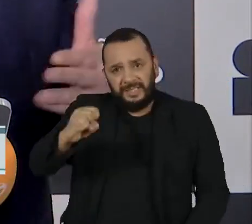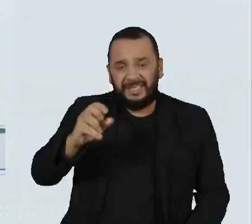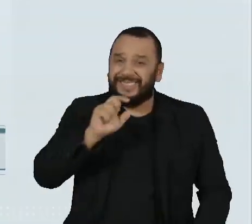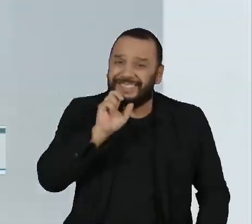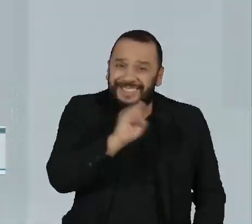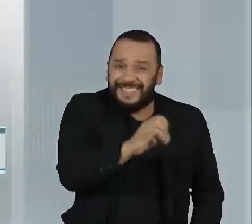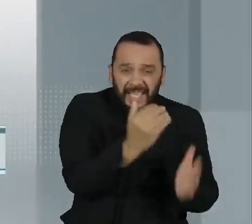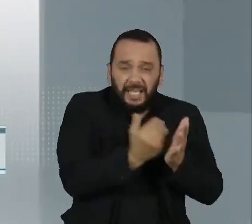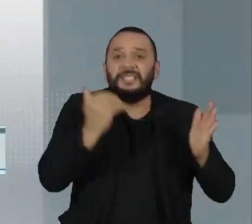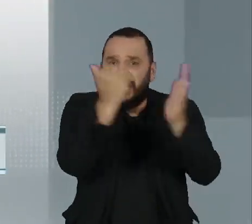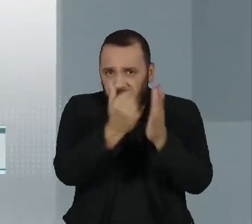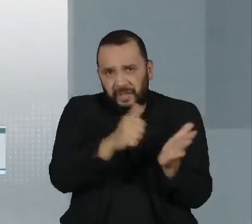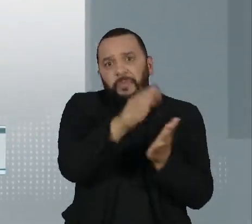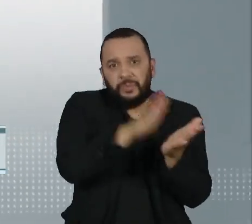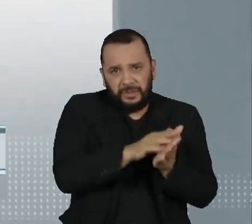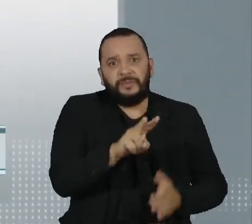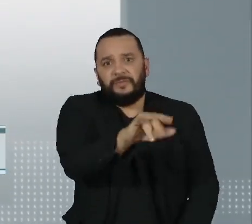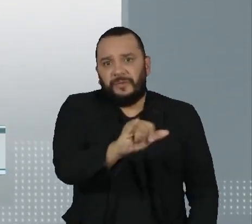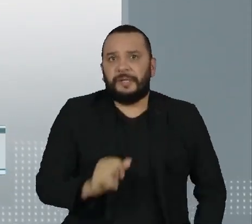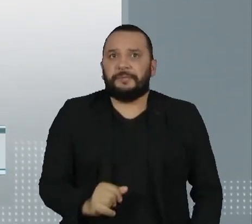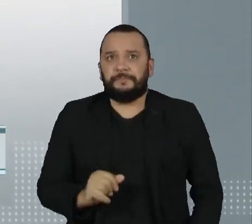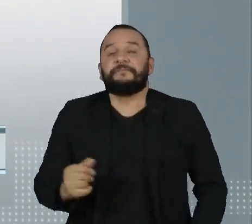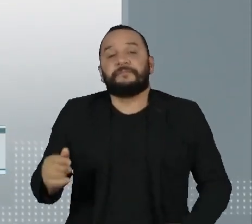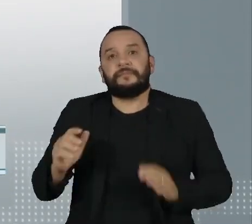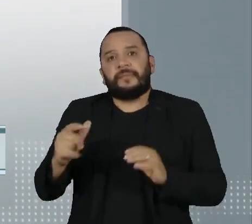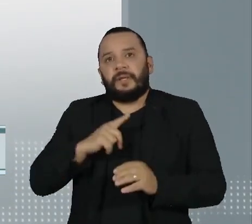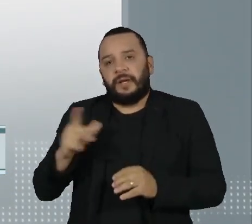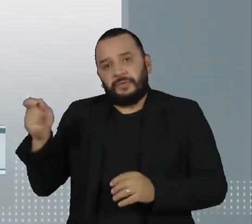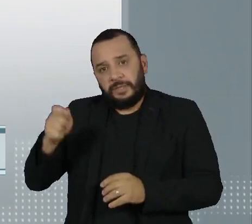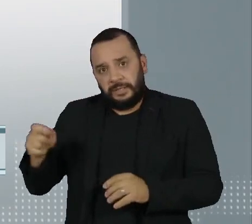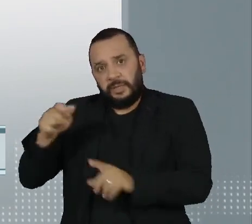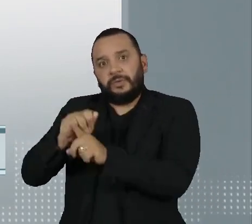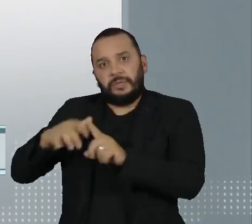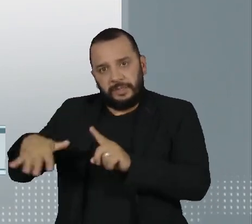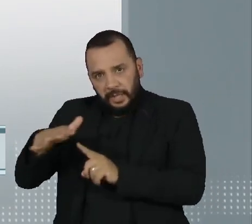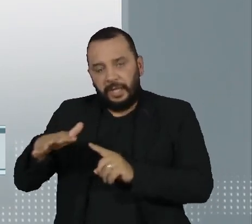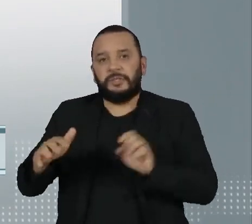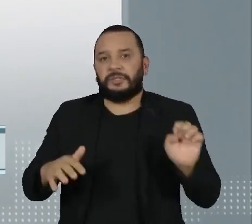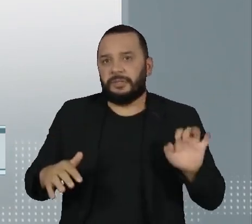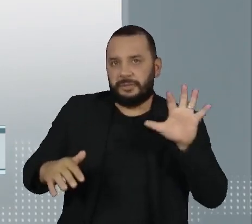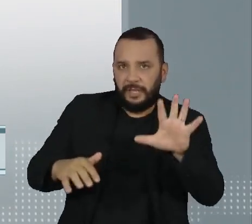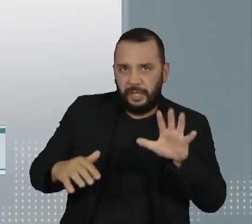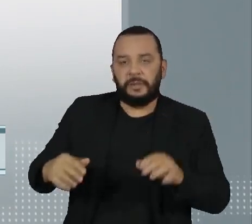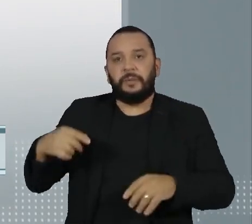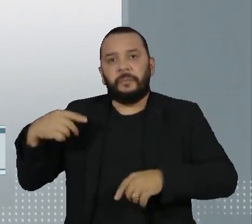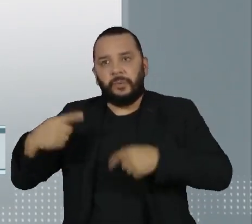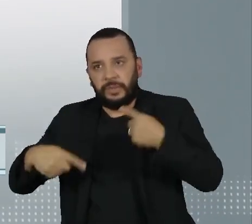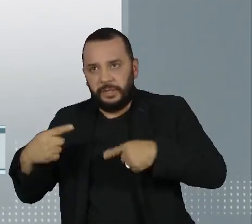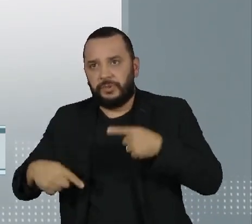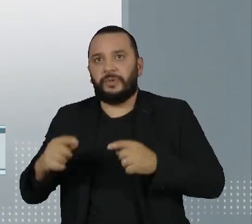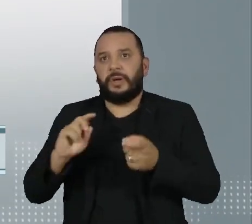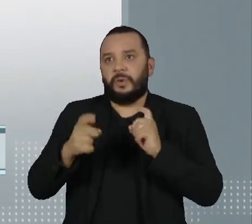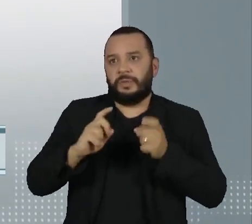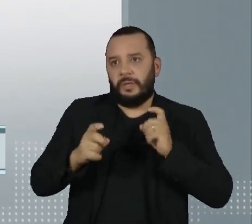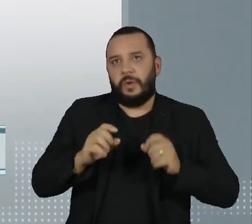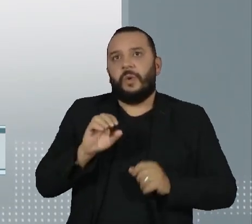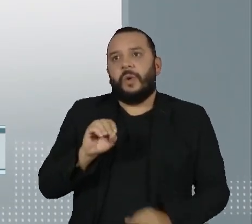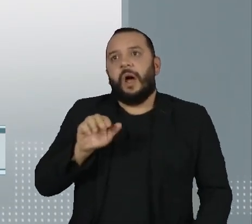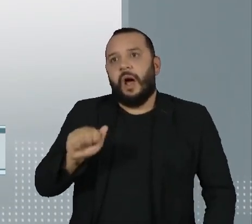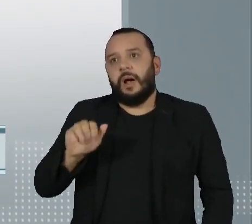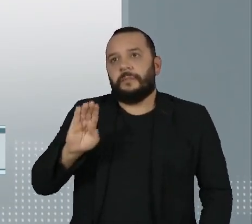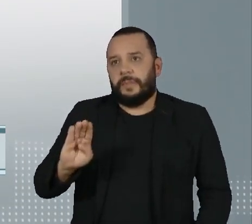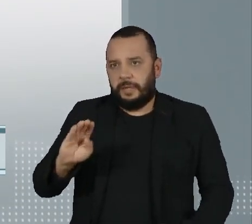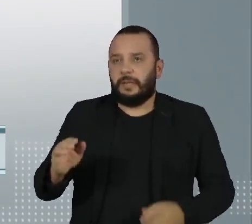conduta vai ser punido. Entidades da sociedade civil e de Estado, além de parlamentares, se reuniram na Ordem dos Advogados do Brasil para